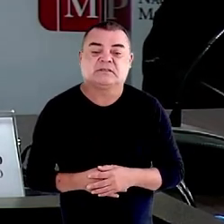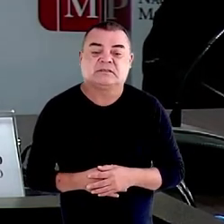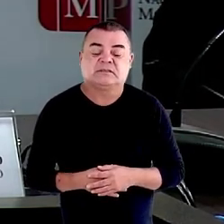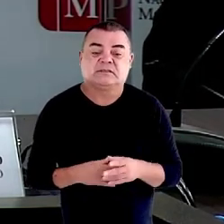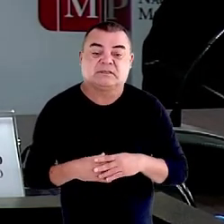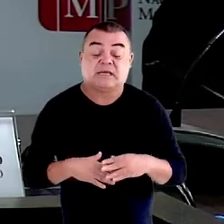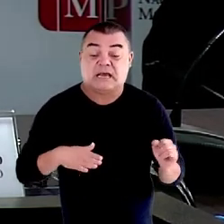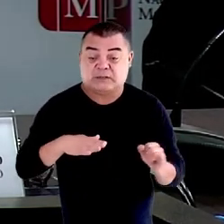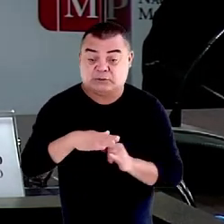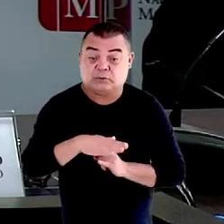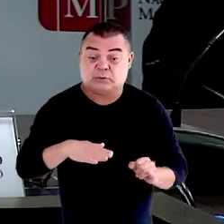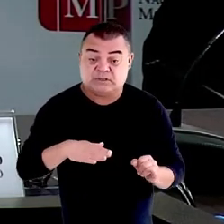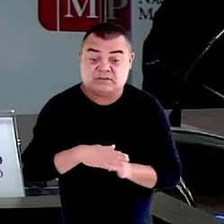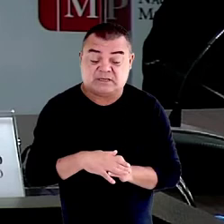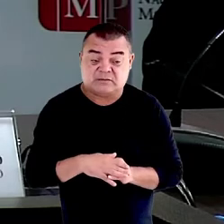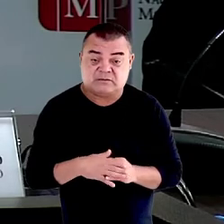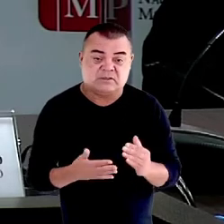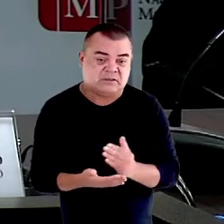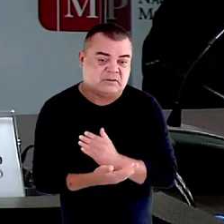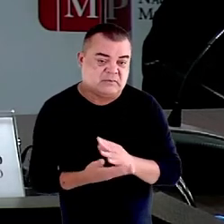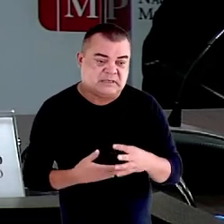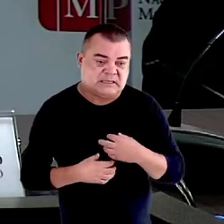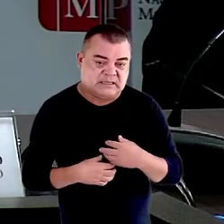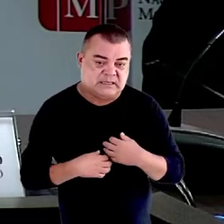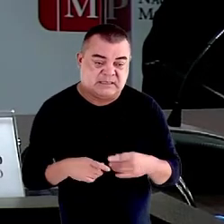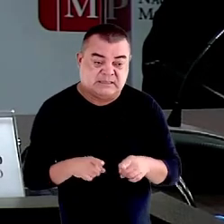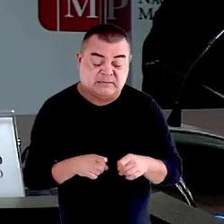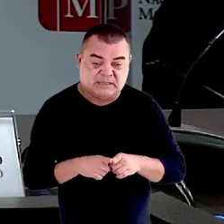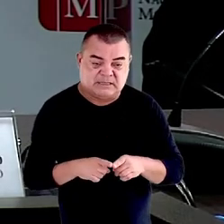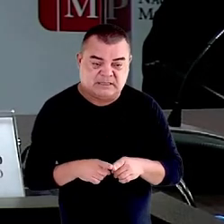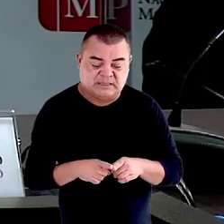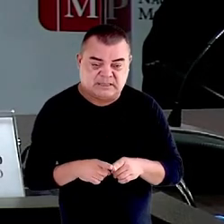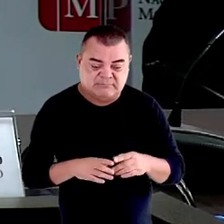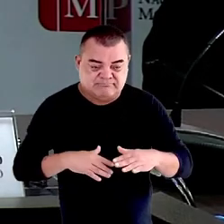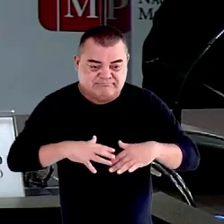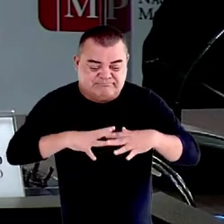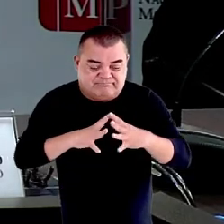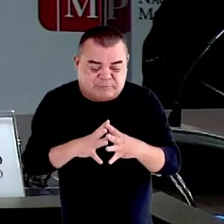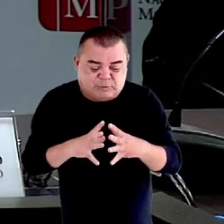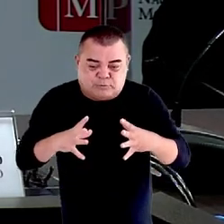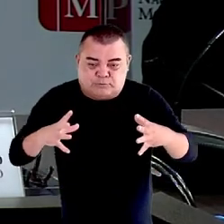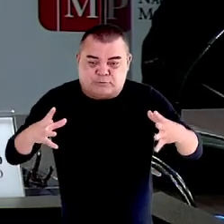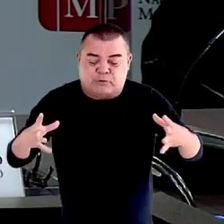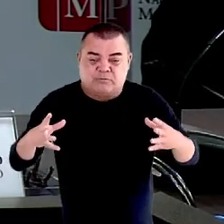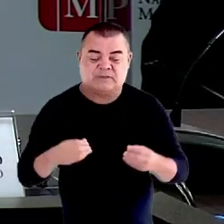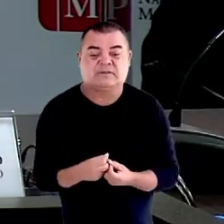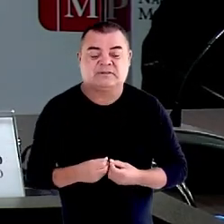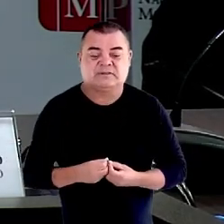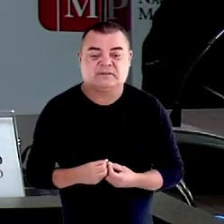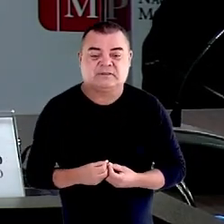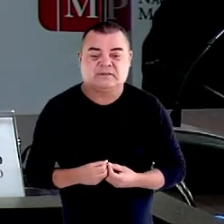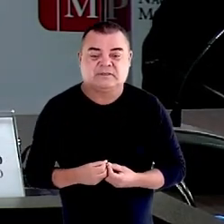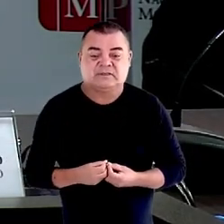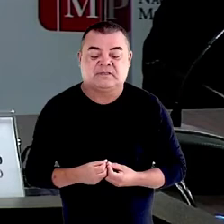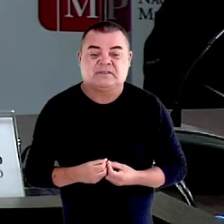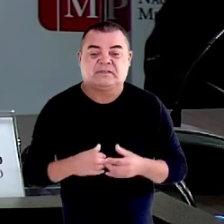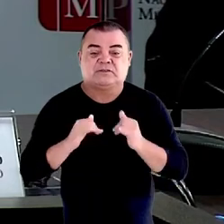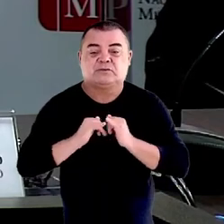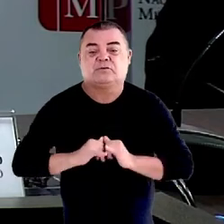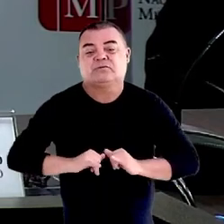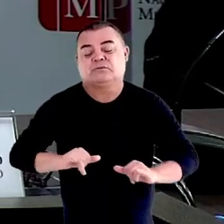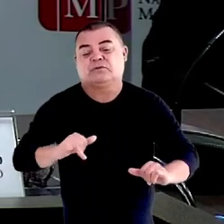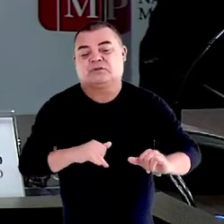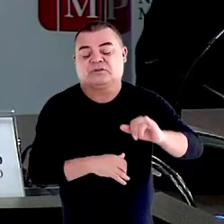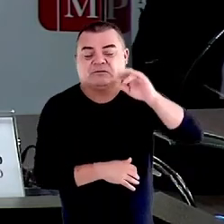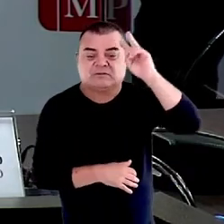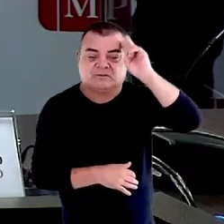instituição, de alguma maneira, não só se engrandeça, mas deixe um legado de contribuição social para